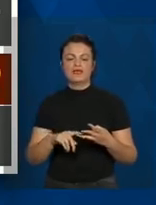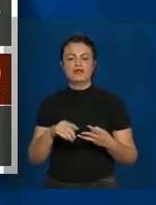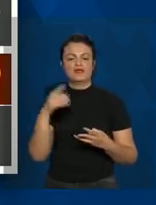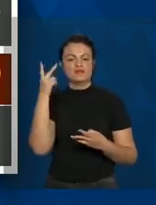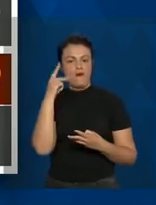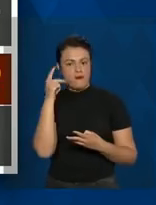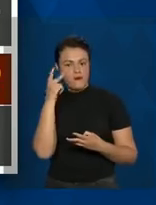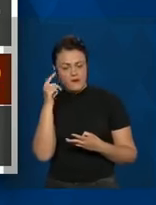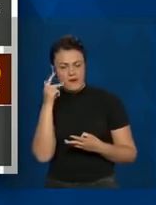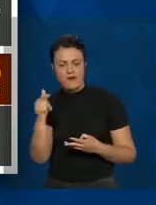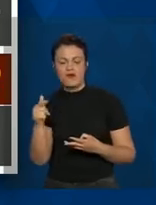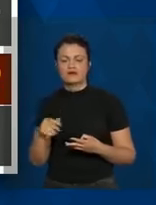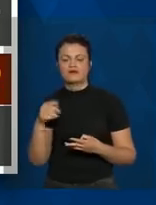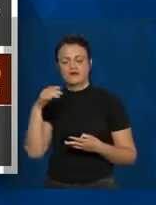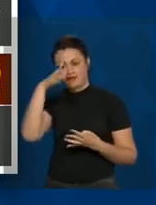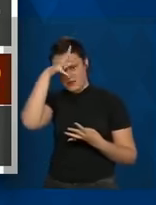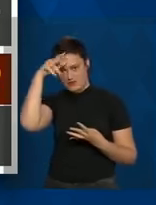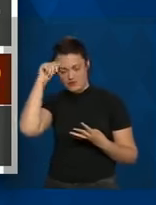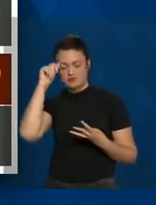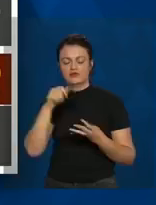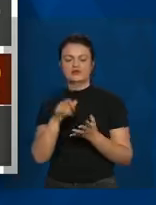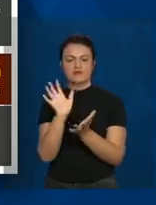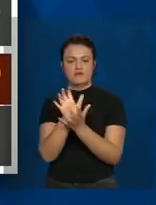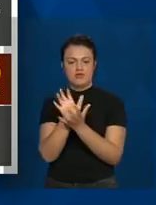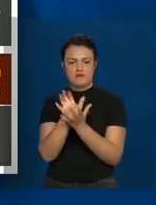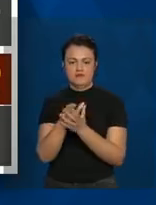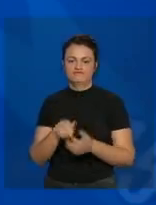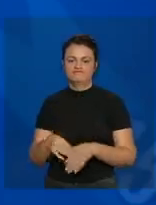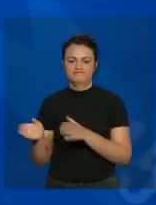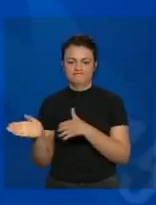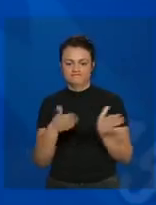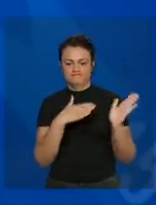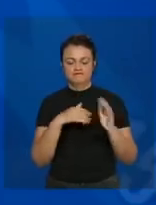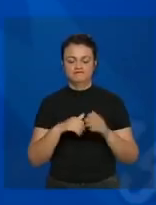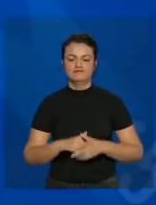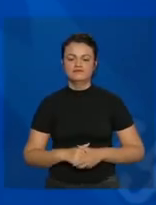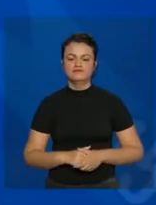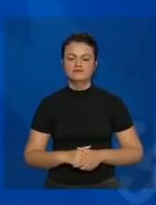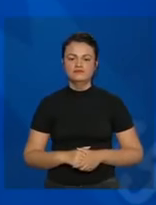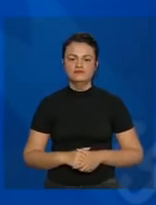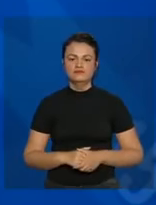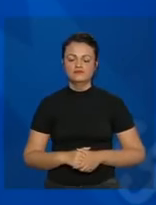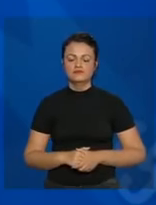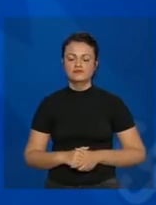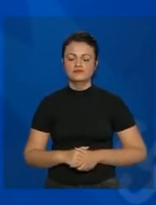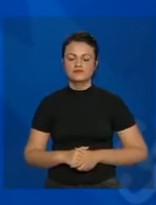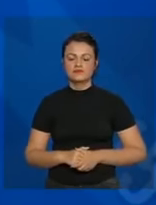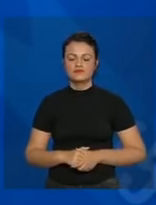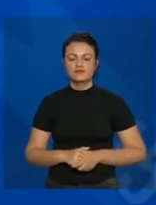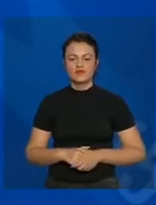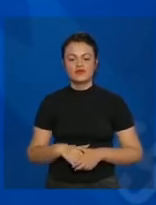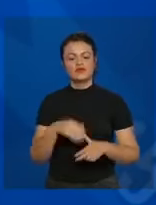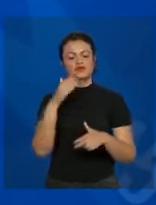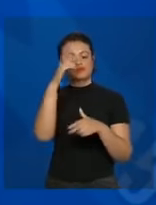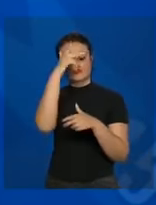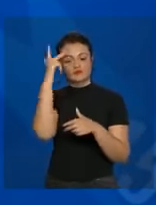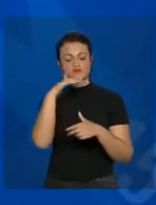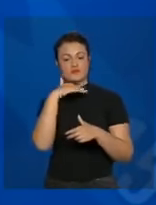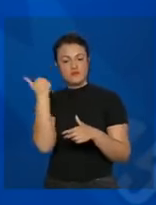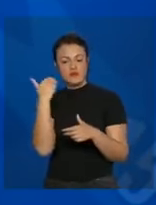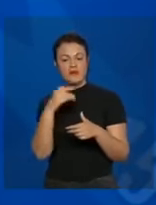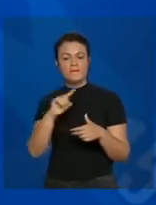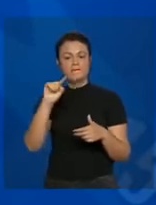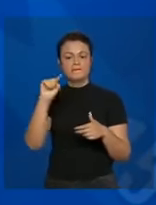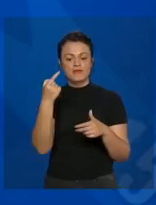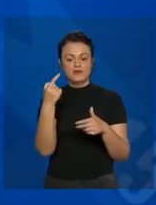Ceará, Amazonas e Pernambuco. Pode passar, Renato, por favor. Dos óbitos, dos 1